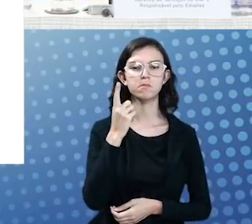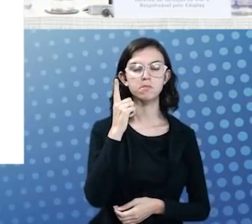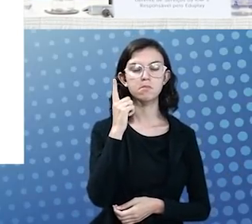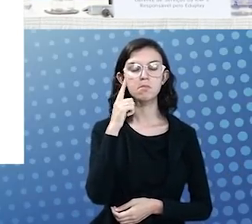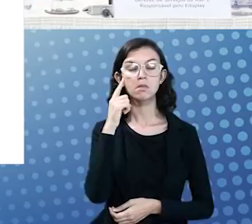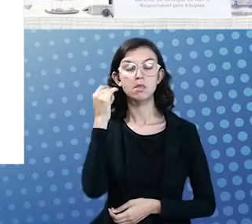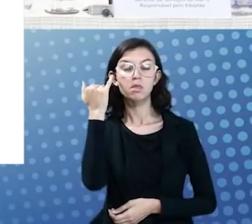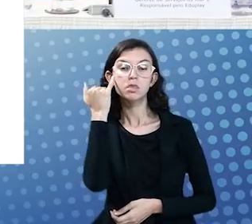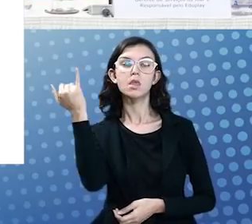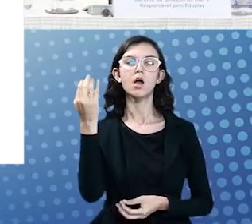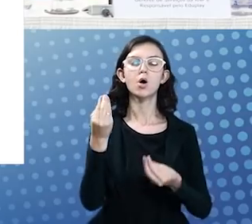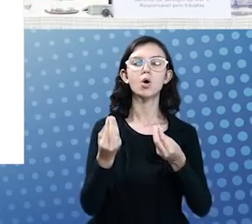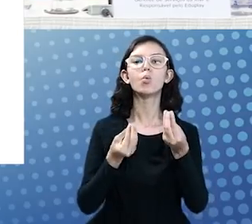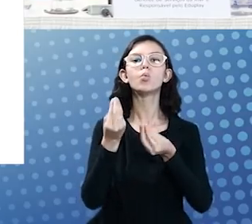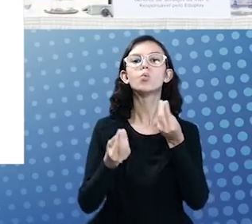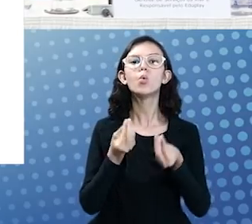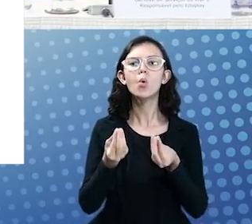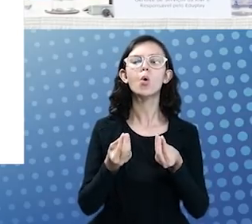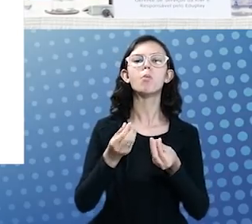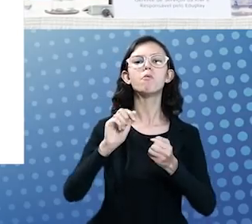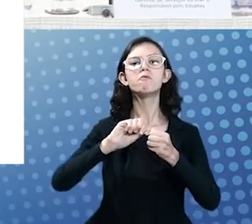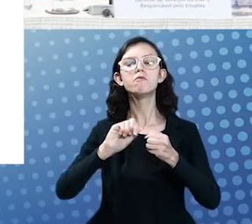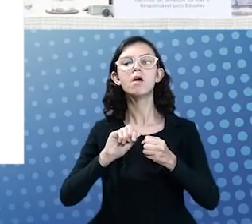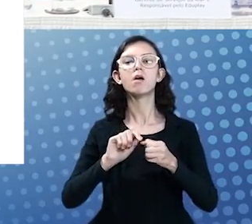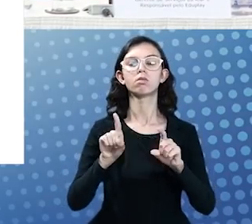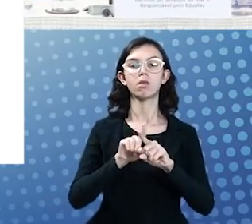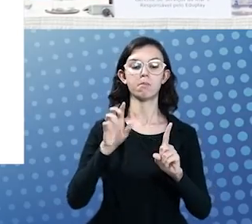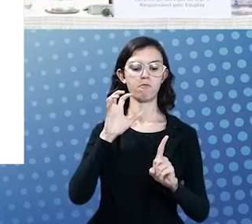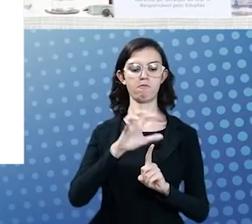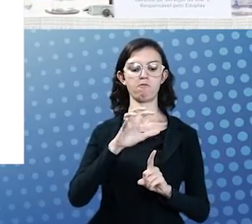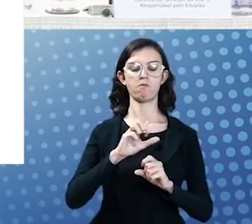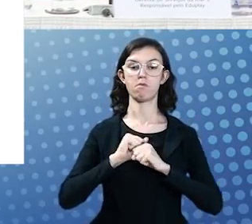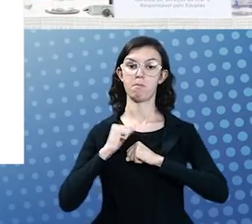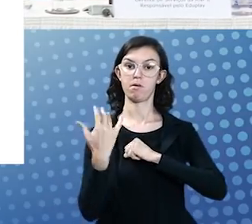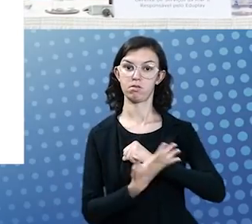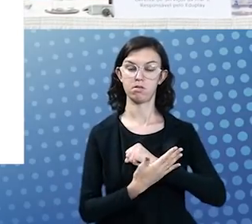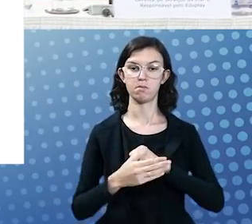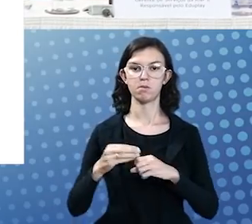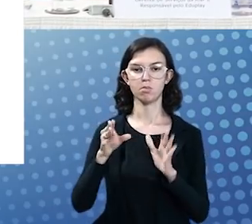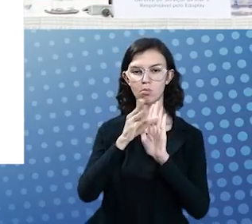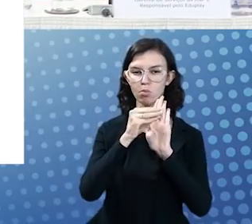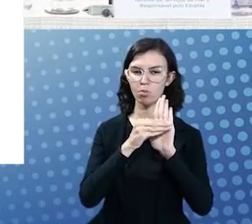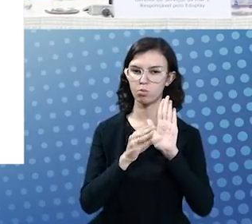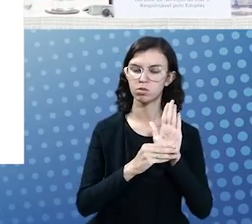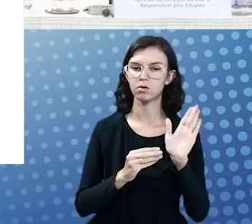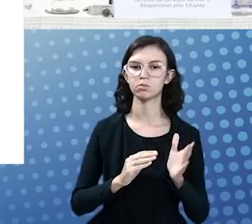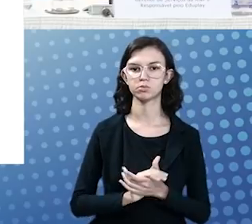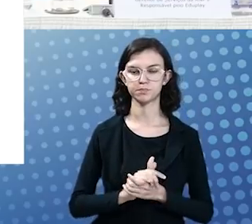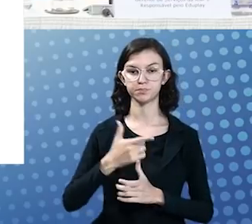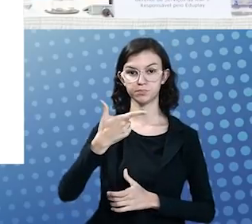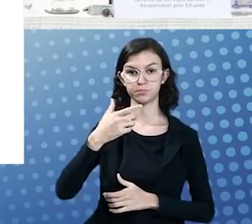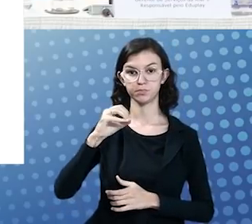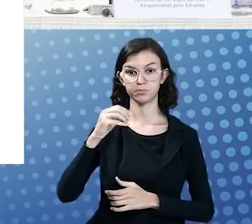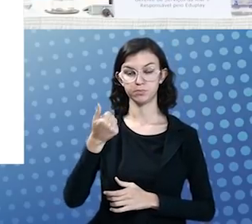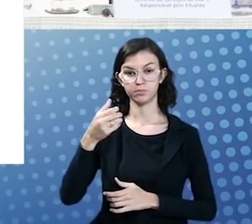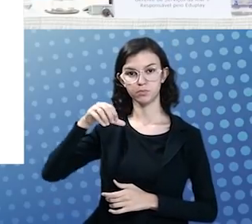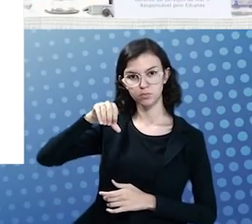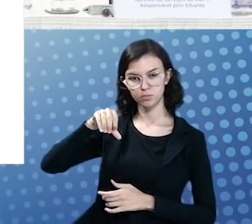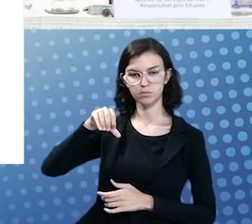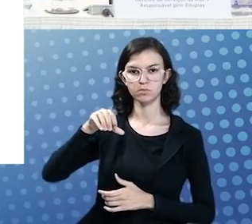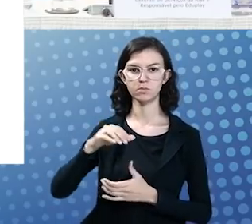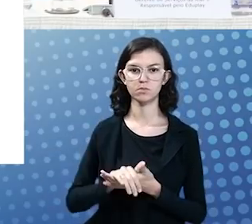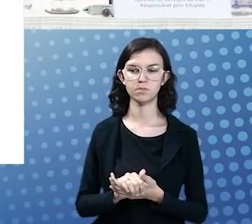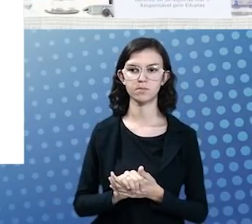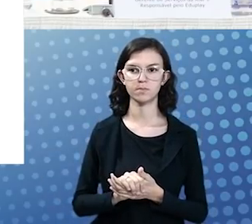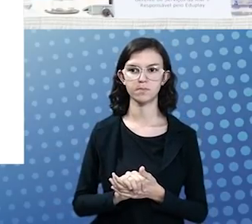que foi feito, o impacto da pandemia nesse tipo de conteúdo. Em 2019, nós fechamos o ano de